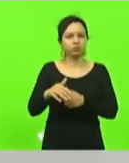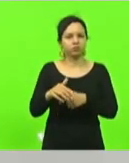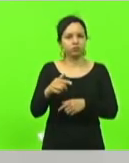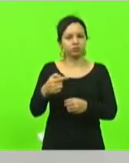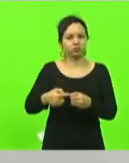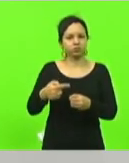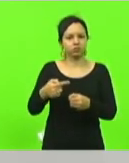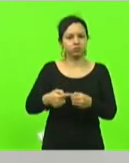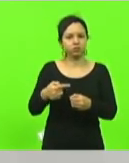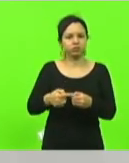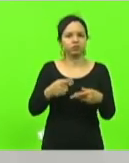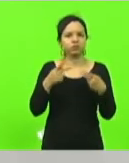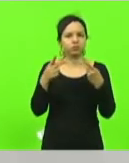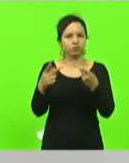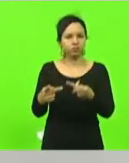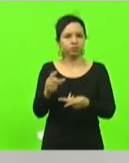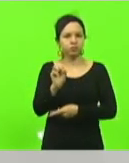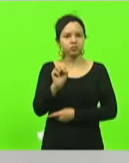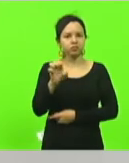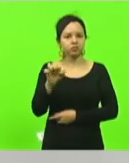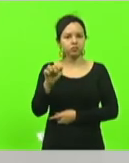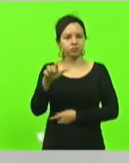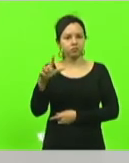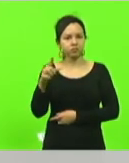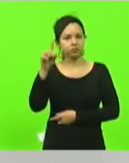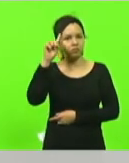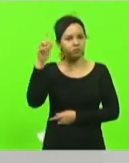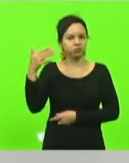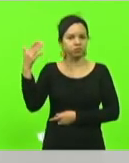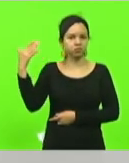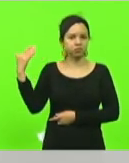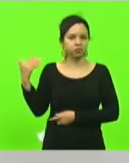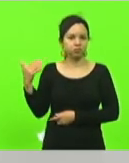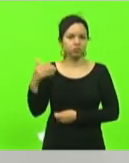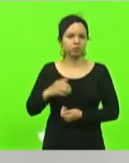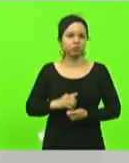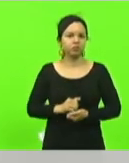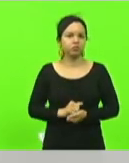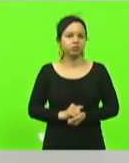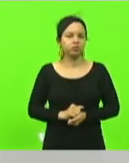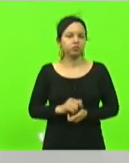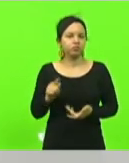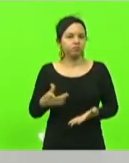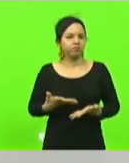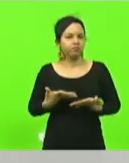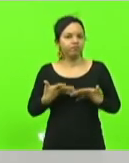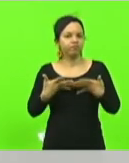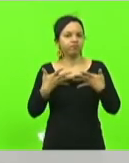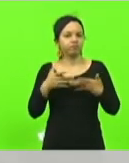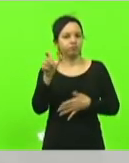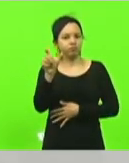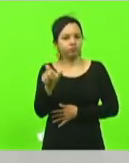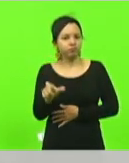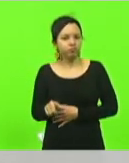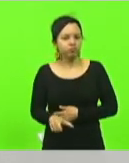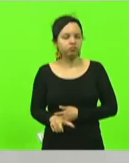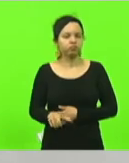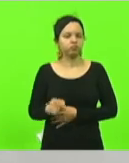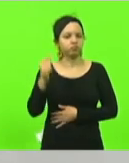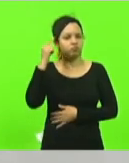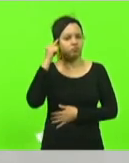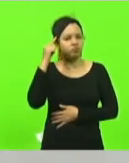Visitei o Samuel há poucos dias ainda. Vislumbrava naquela pessoa muito otimismo